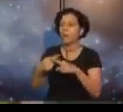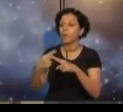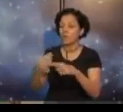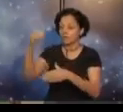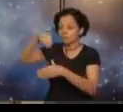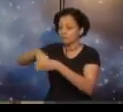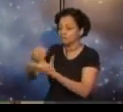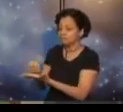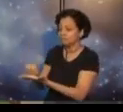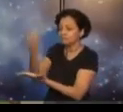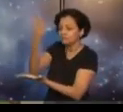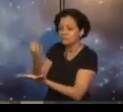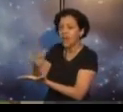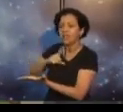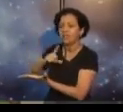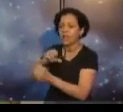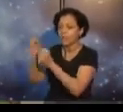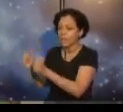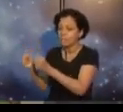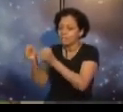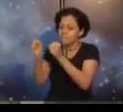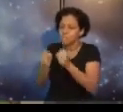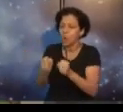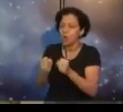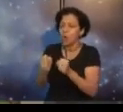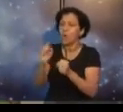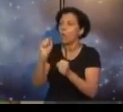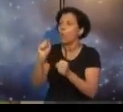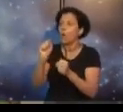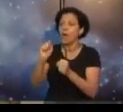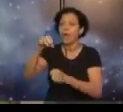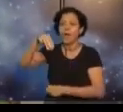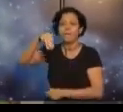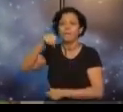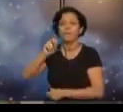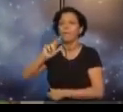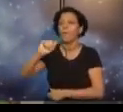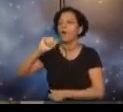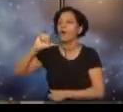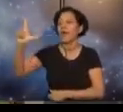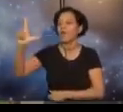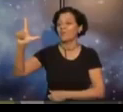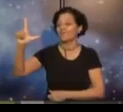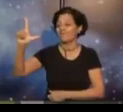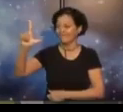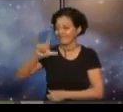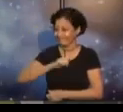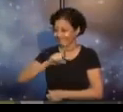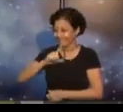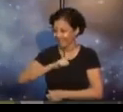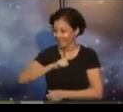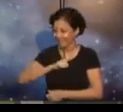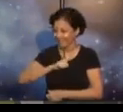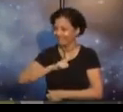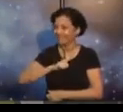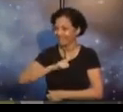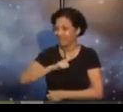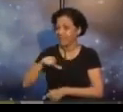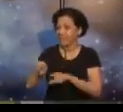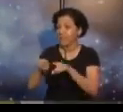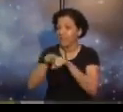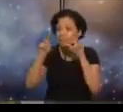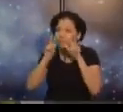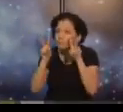moral que ele dispõe. Pela amplitude de vistas,